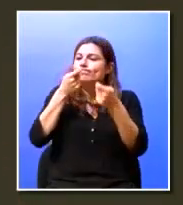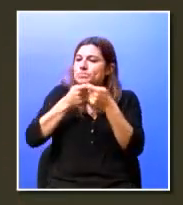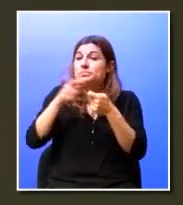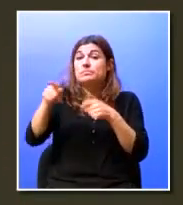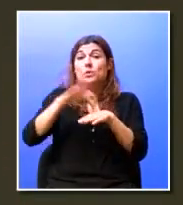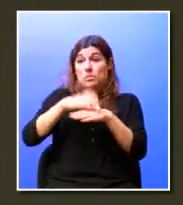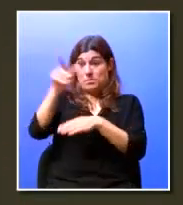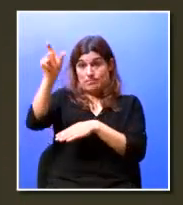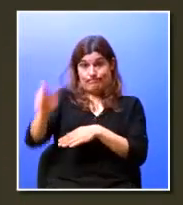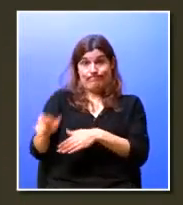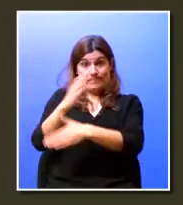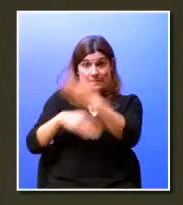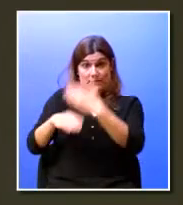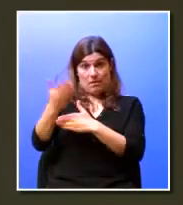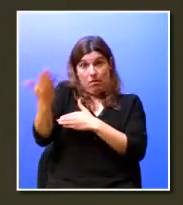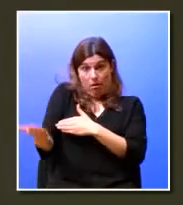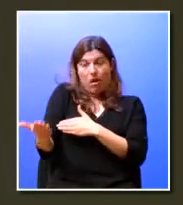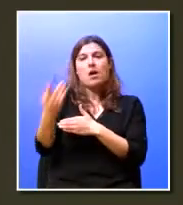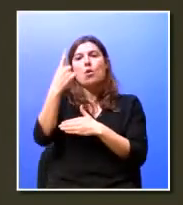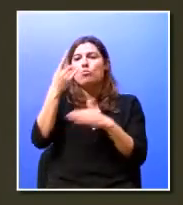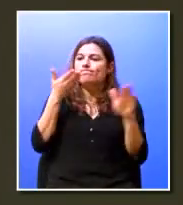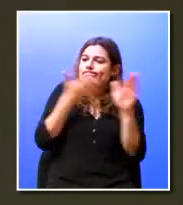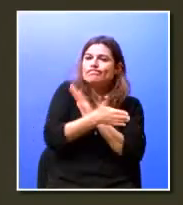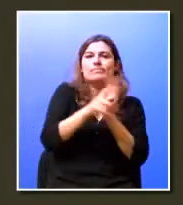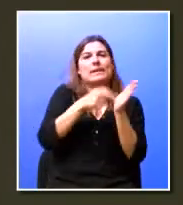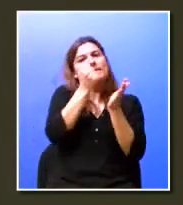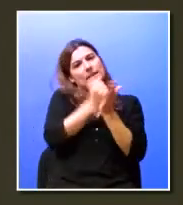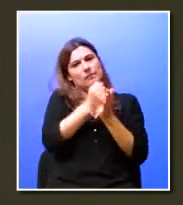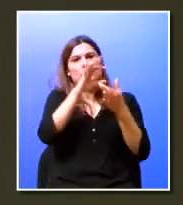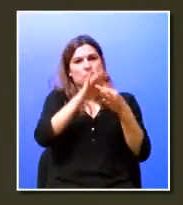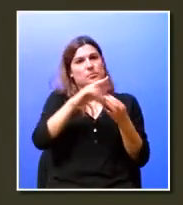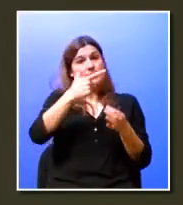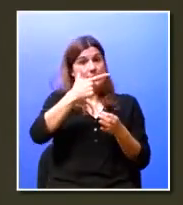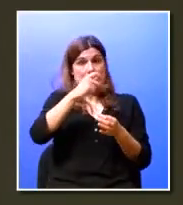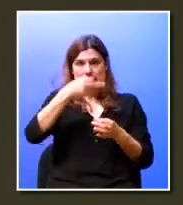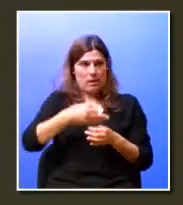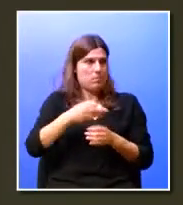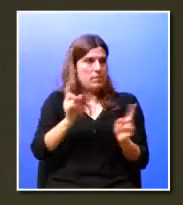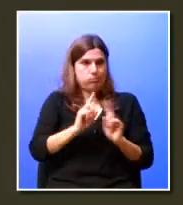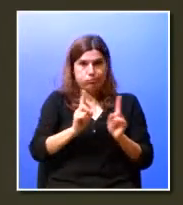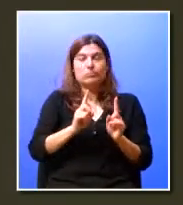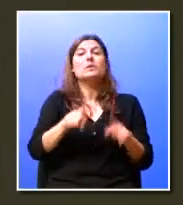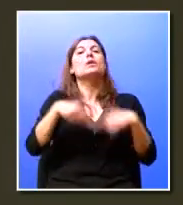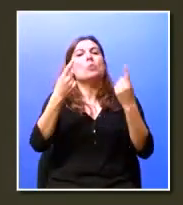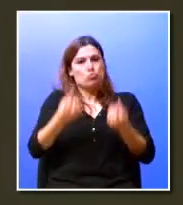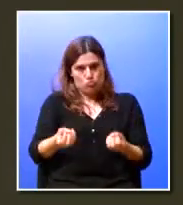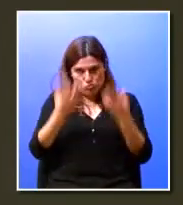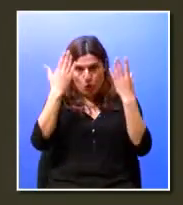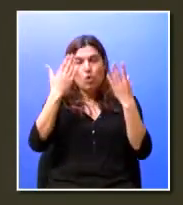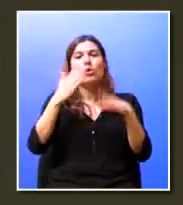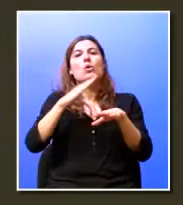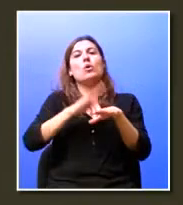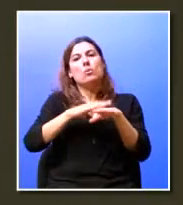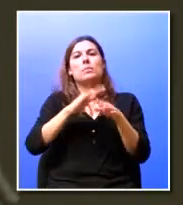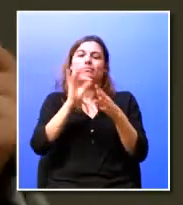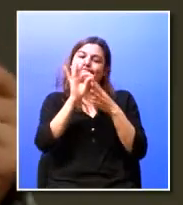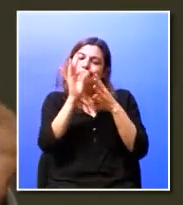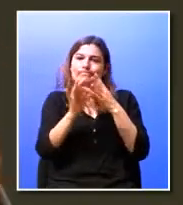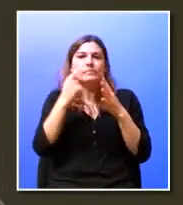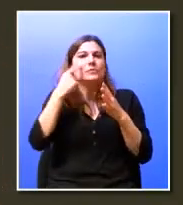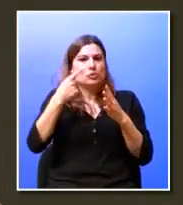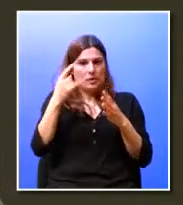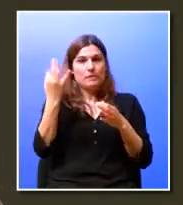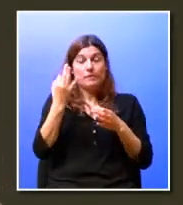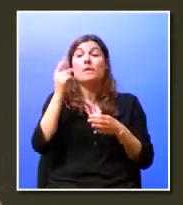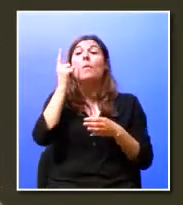a sua deficiência, poder ser um trabalhador efetivo na companhia aérea. Finalmente isso foi possível com cláusulas especiais e